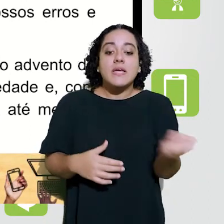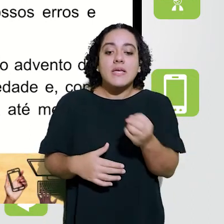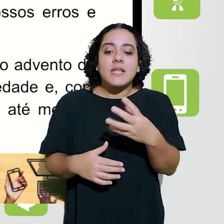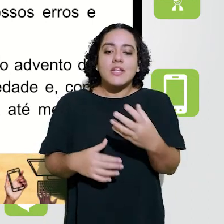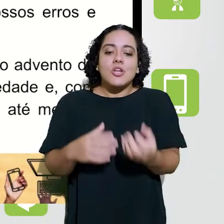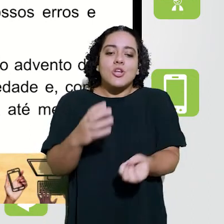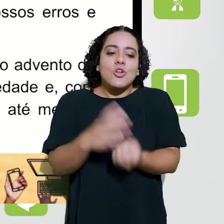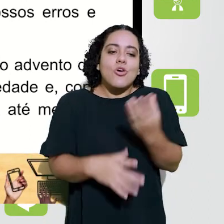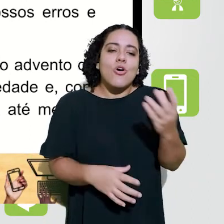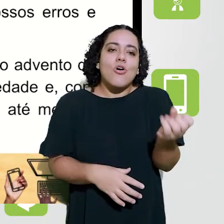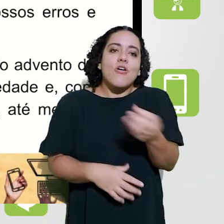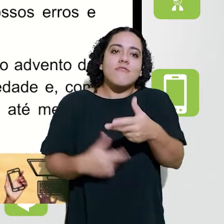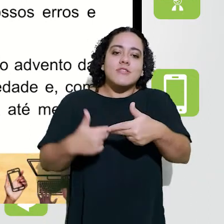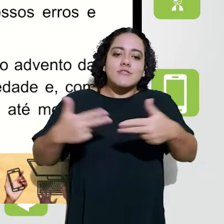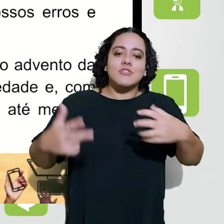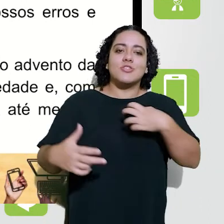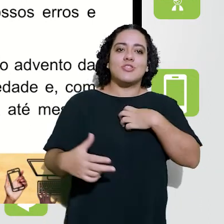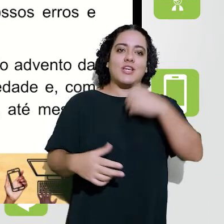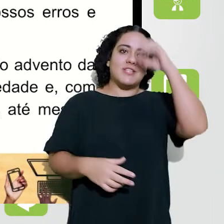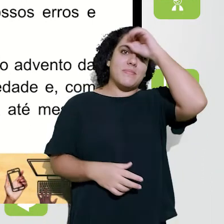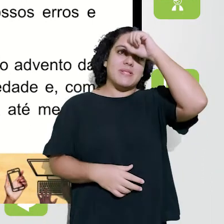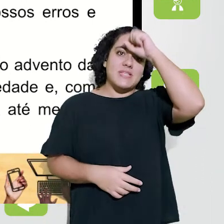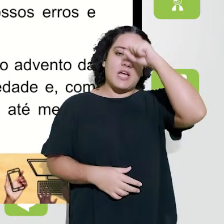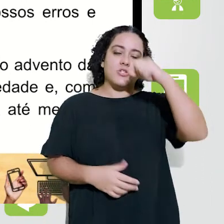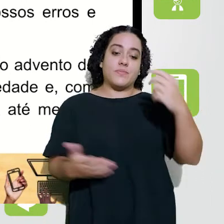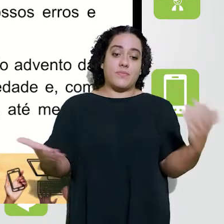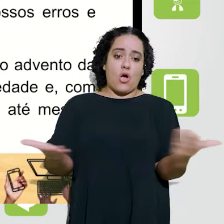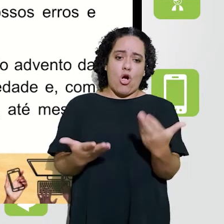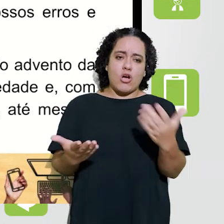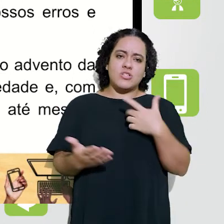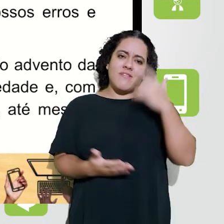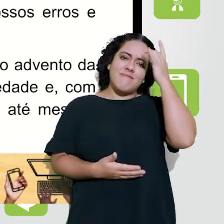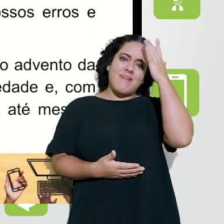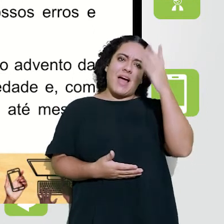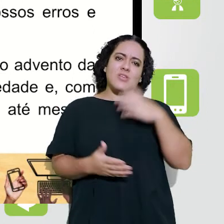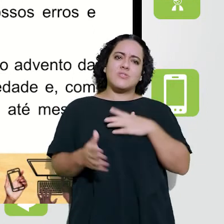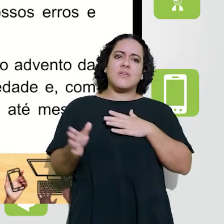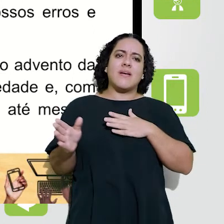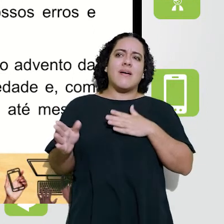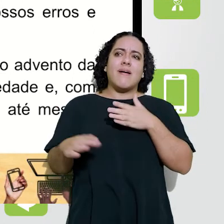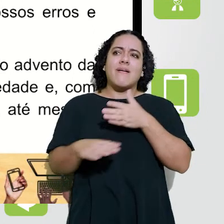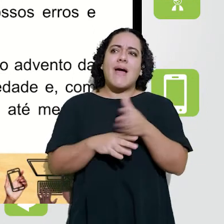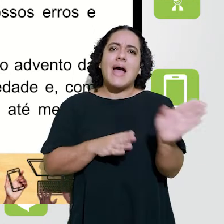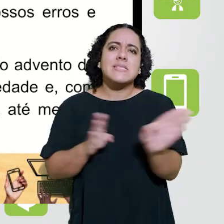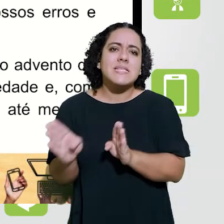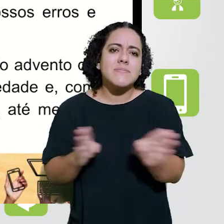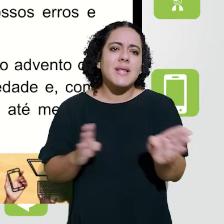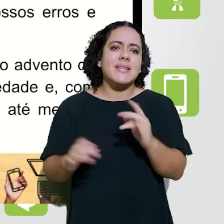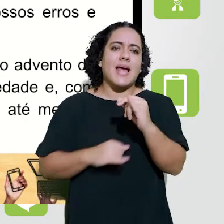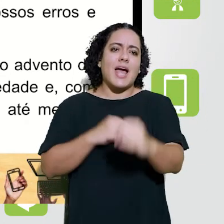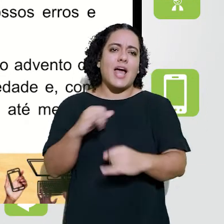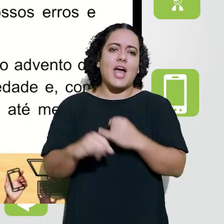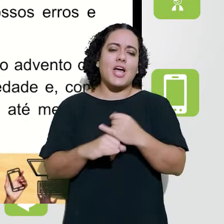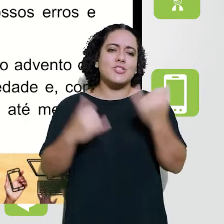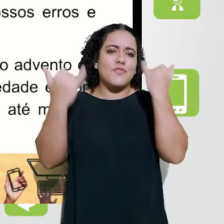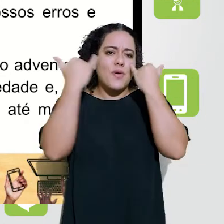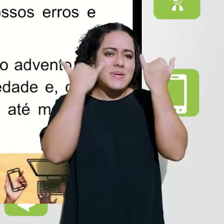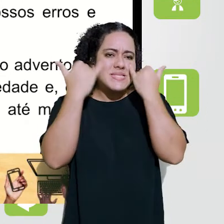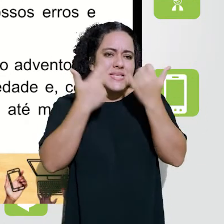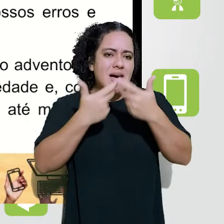possibilidades de aprendizagem. E hoje, se a gente tem o acesso universal à informação, o acesso à